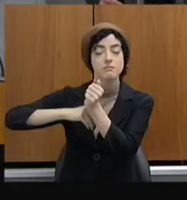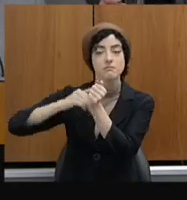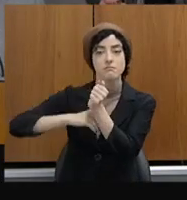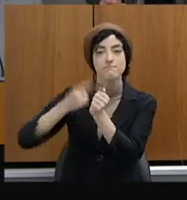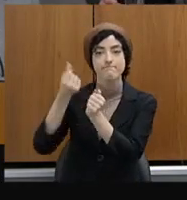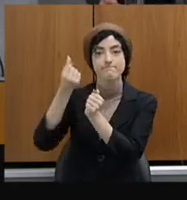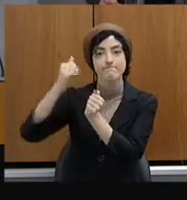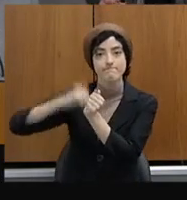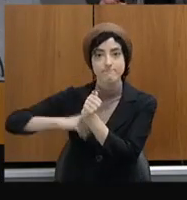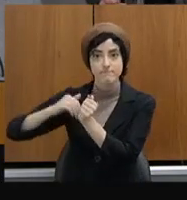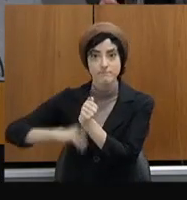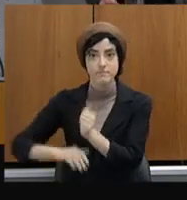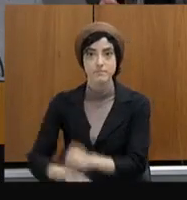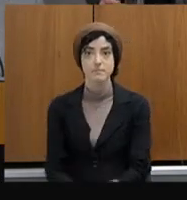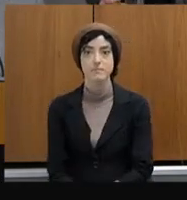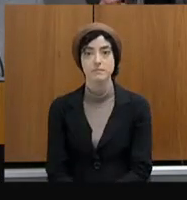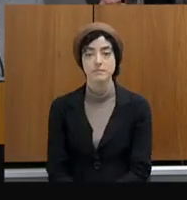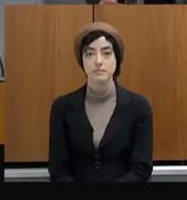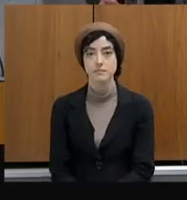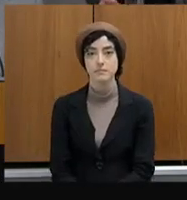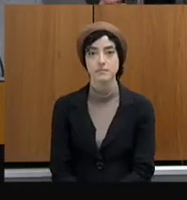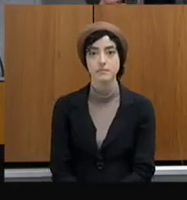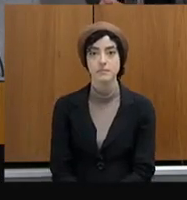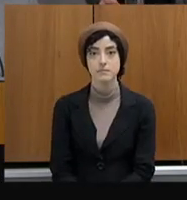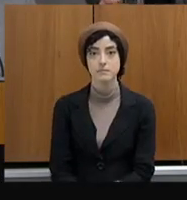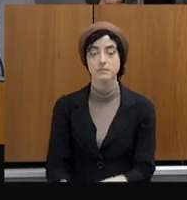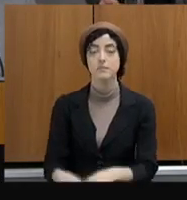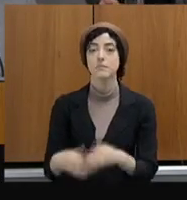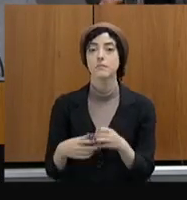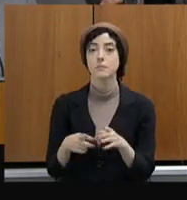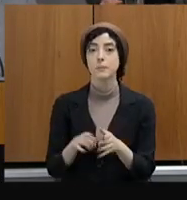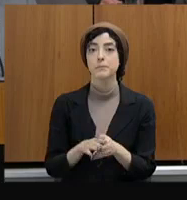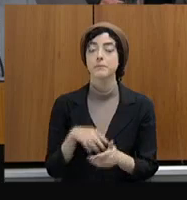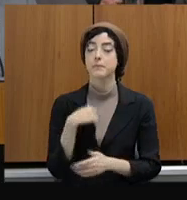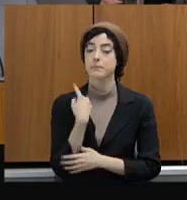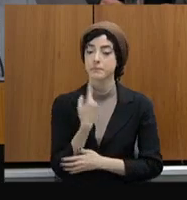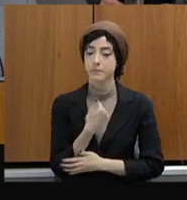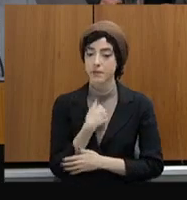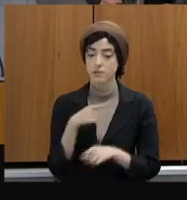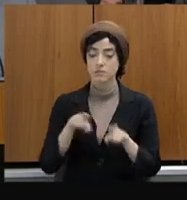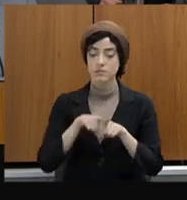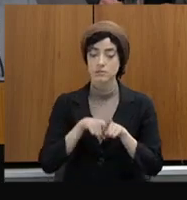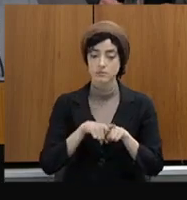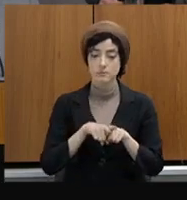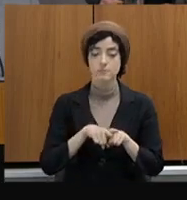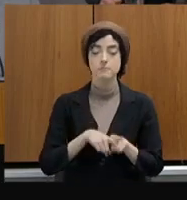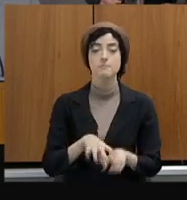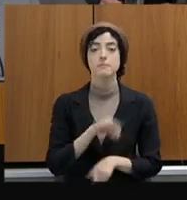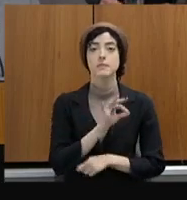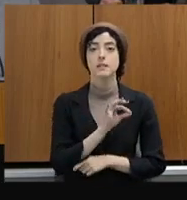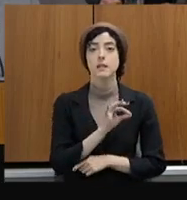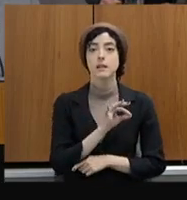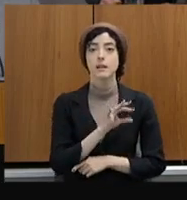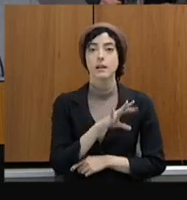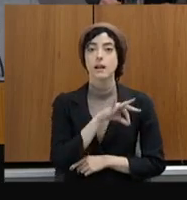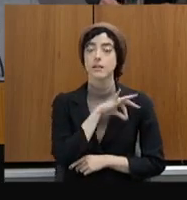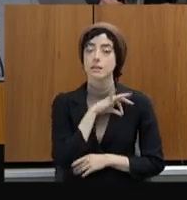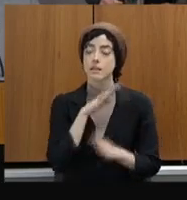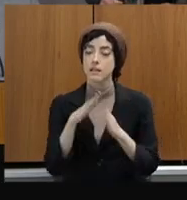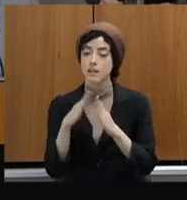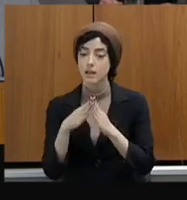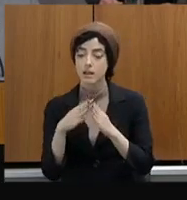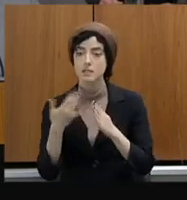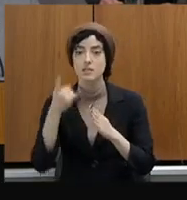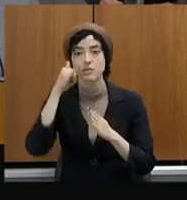recentemente essa desconcentração para a delegacia de combate à corrupção, para Uberaba, para Uberlândia,